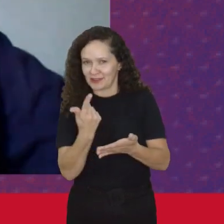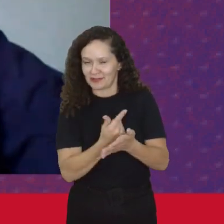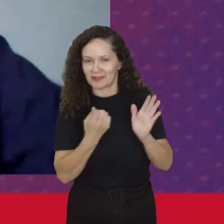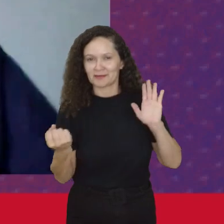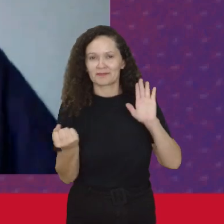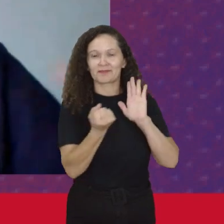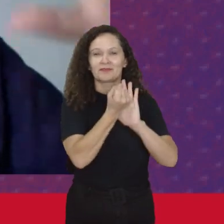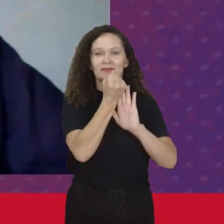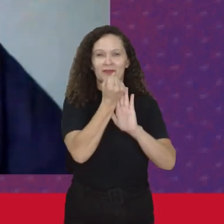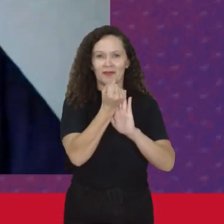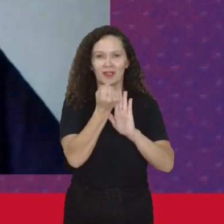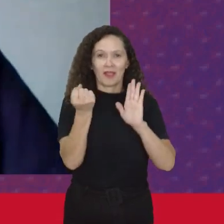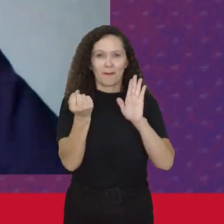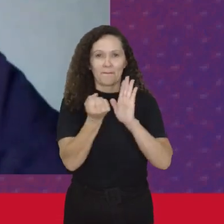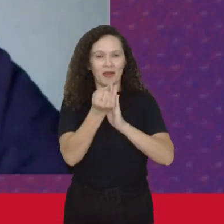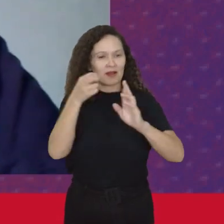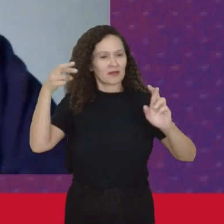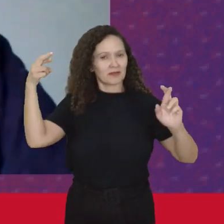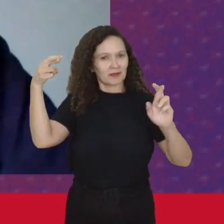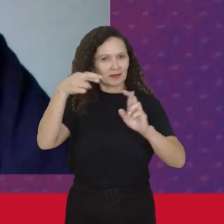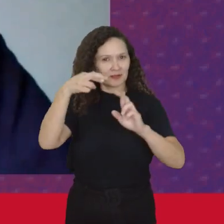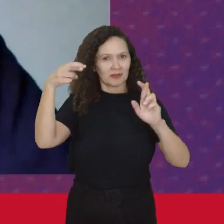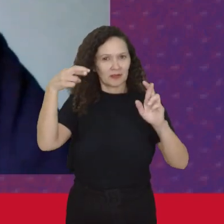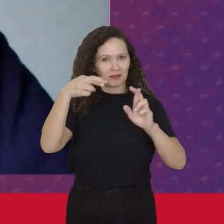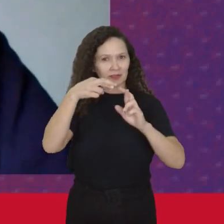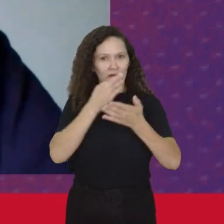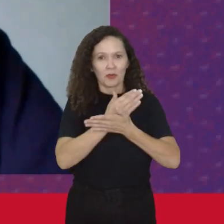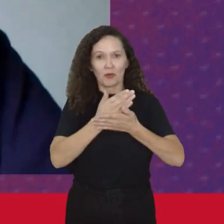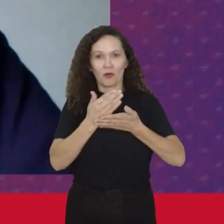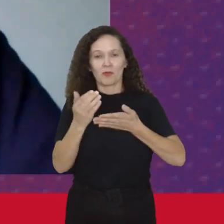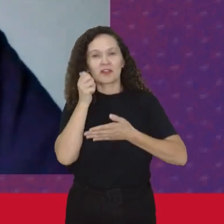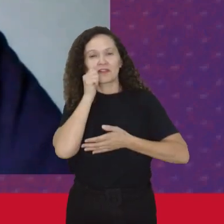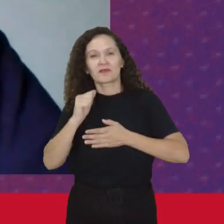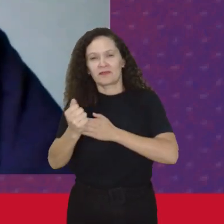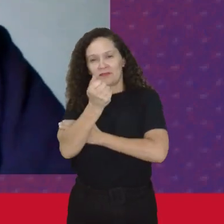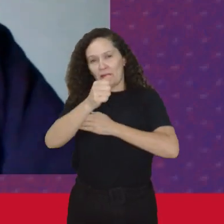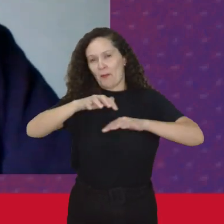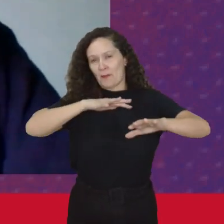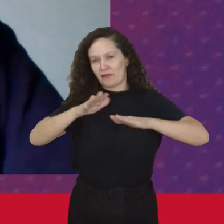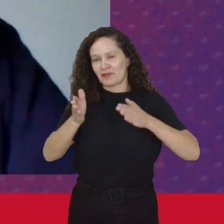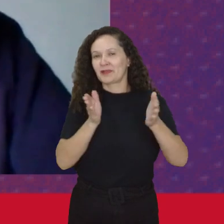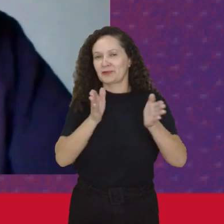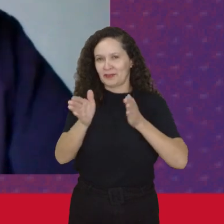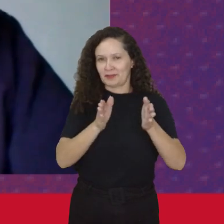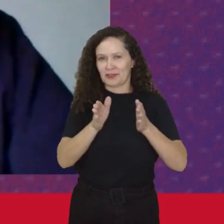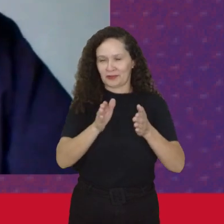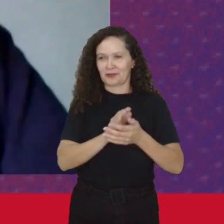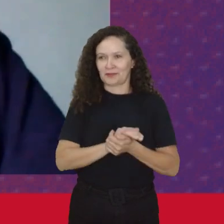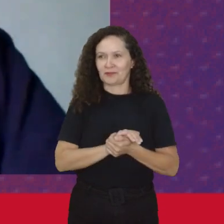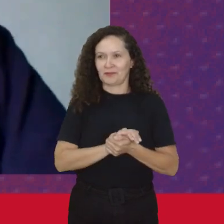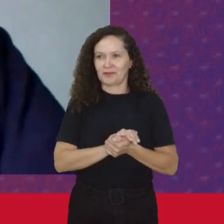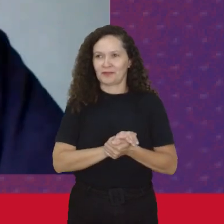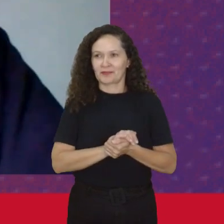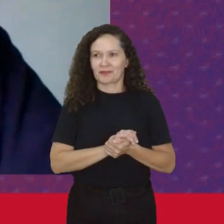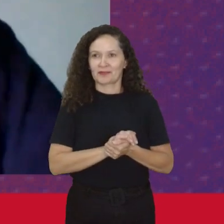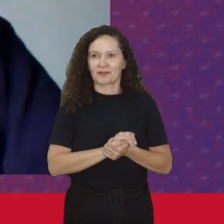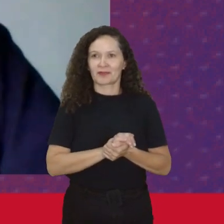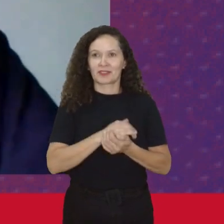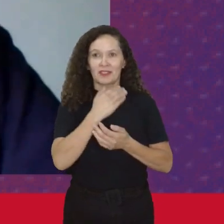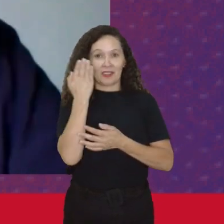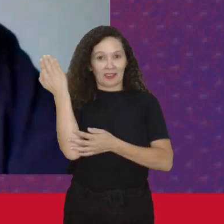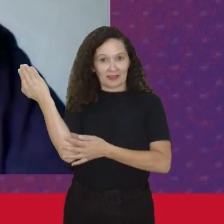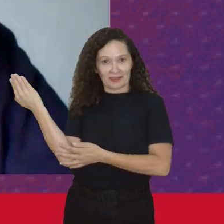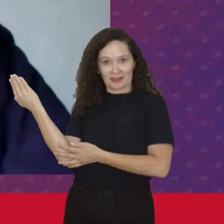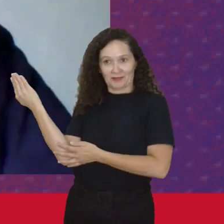Essa representação Do início Do feminismo Neste período Um é o livro Da Simone Beauvoir O segundo